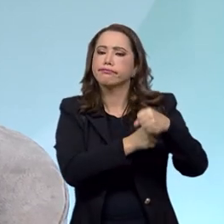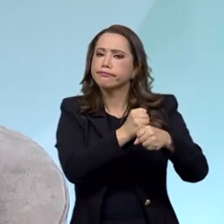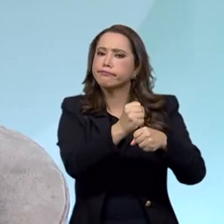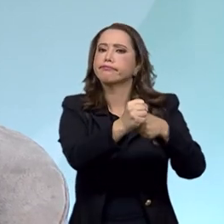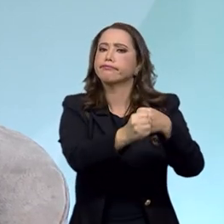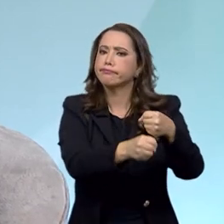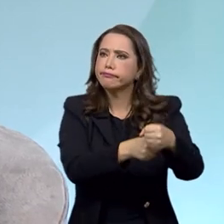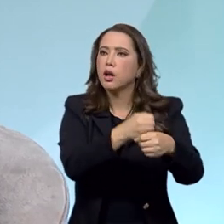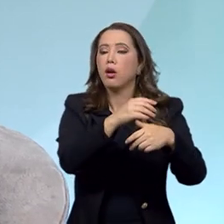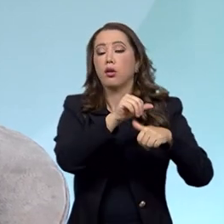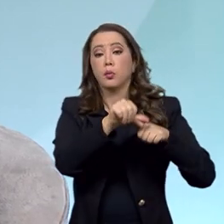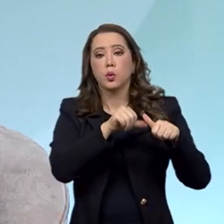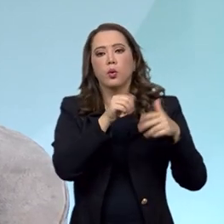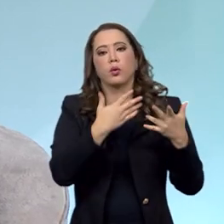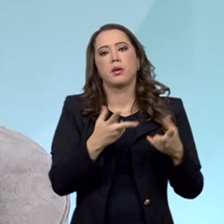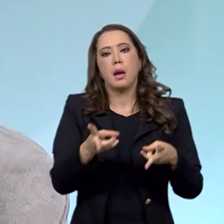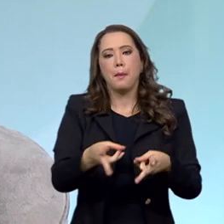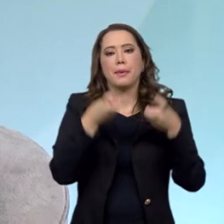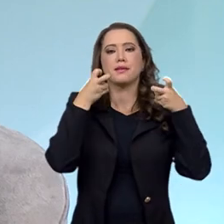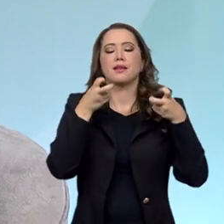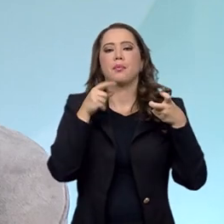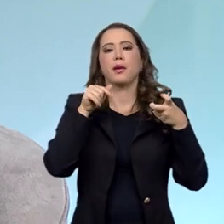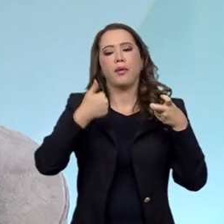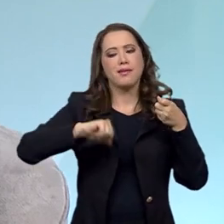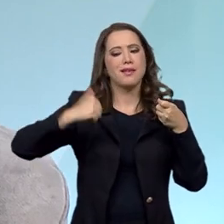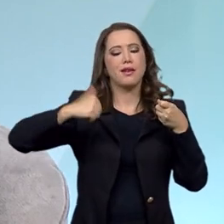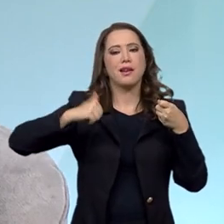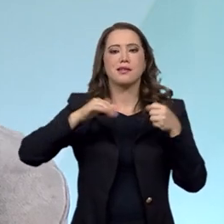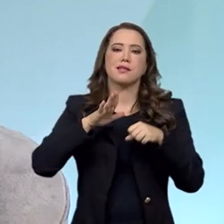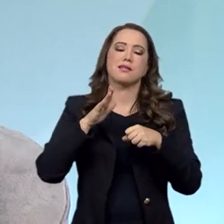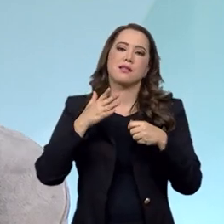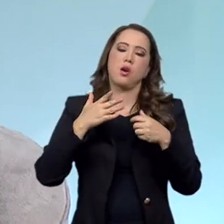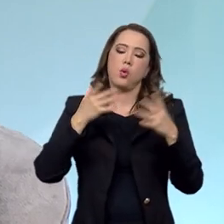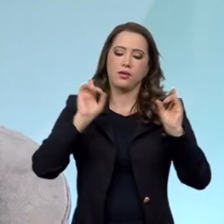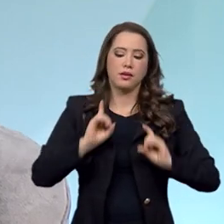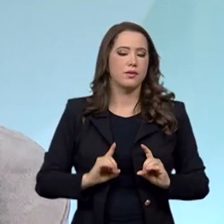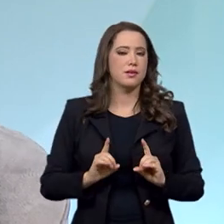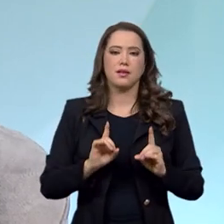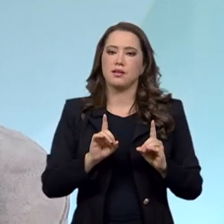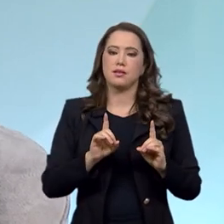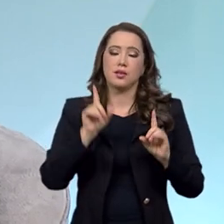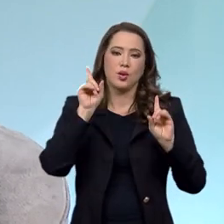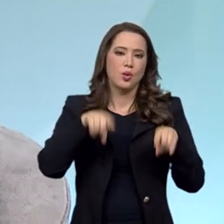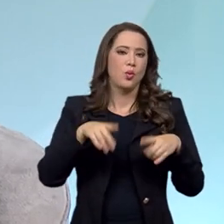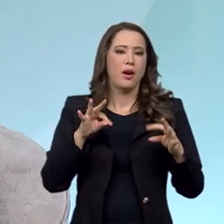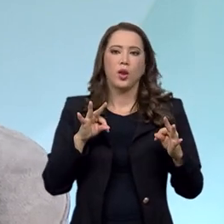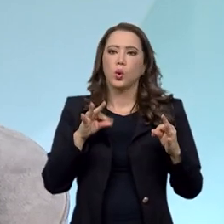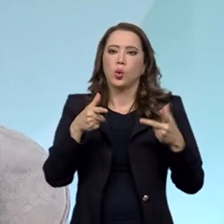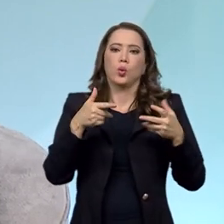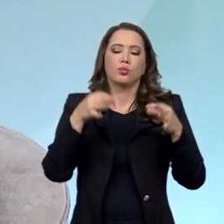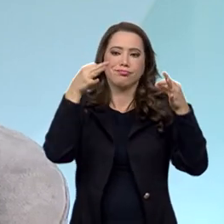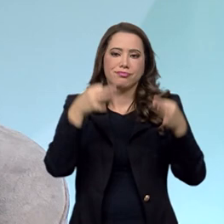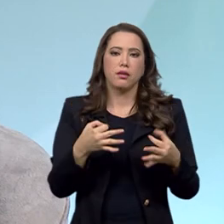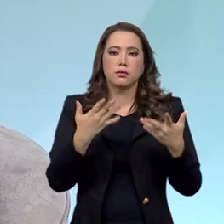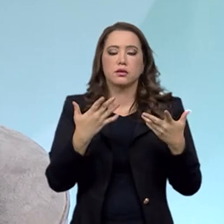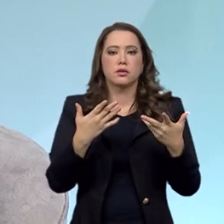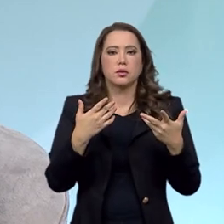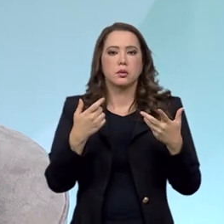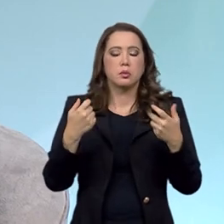que esse critério para a classificação da deficiência não era suficiente. E não era suficiente por quê?